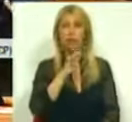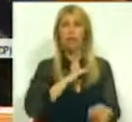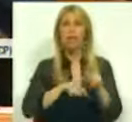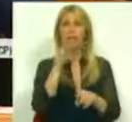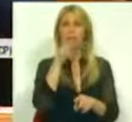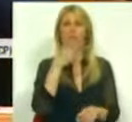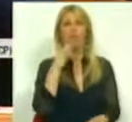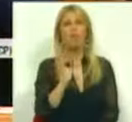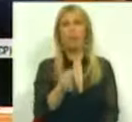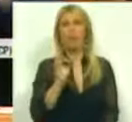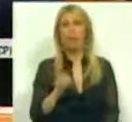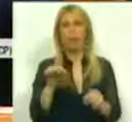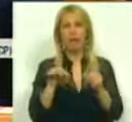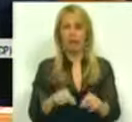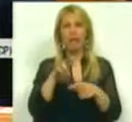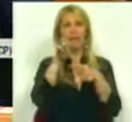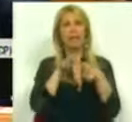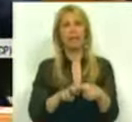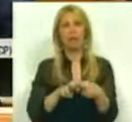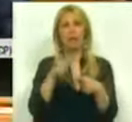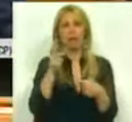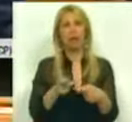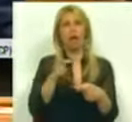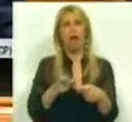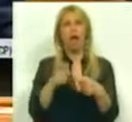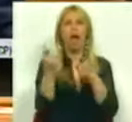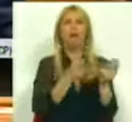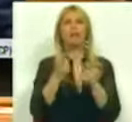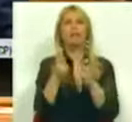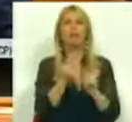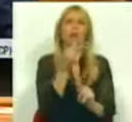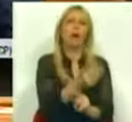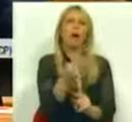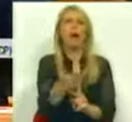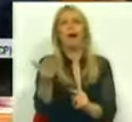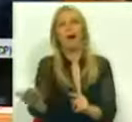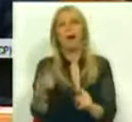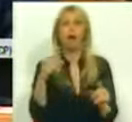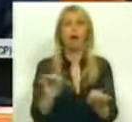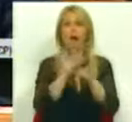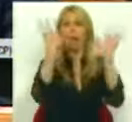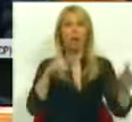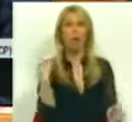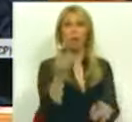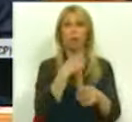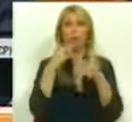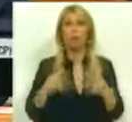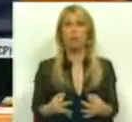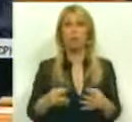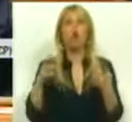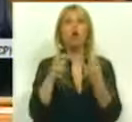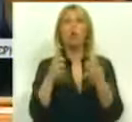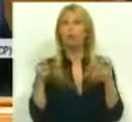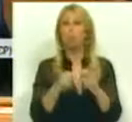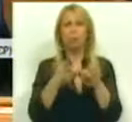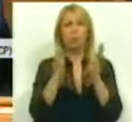vale a pena ficarmos aqui sentados a debater o que existe e que é tão claro para todos nós. Os problemas